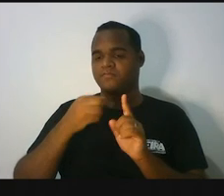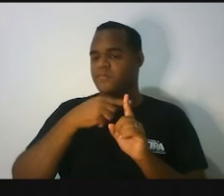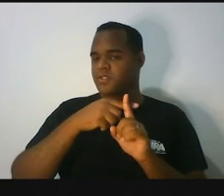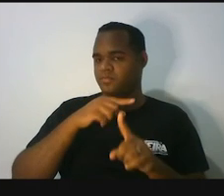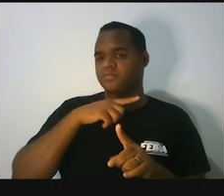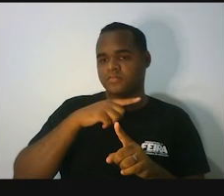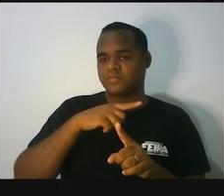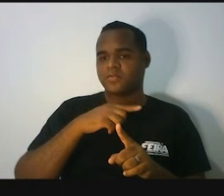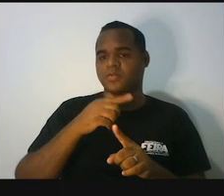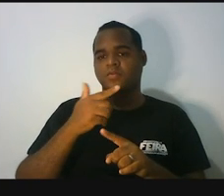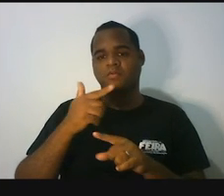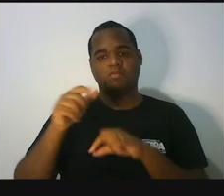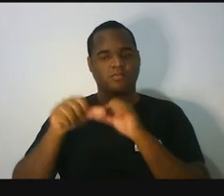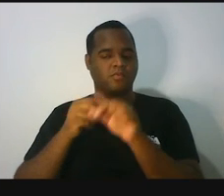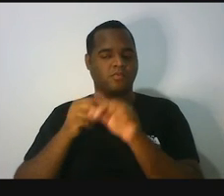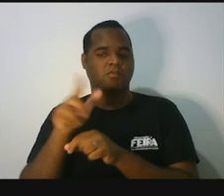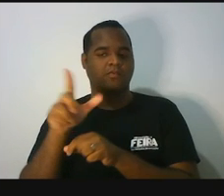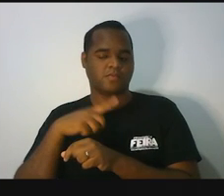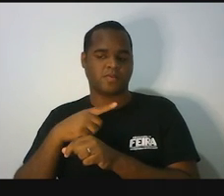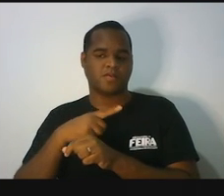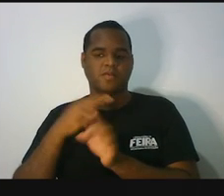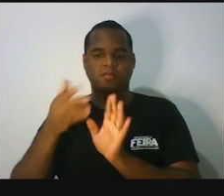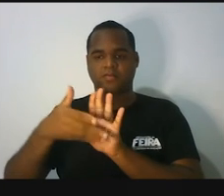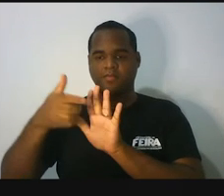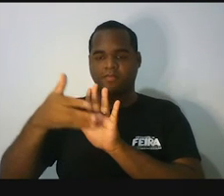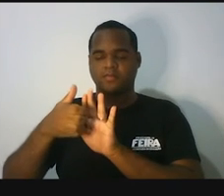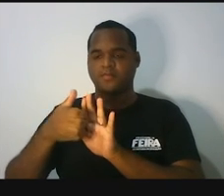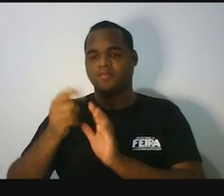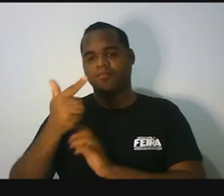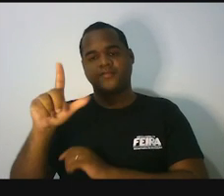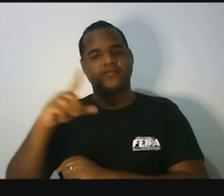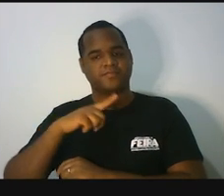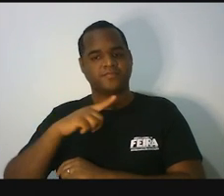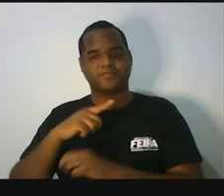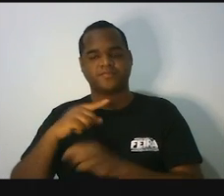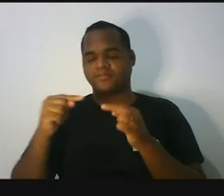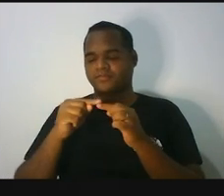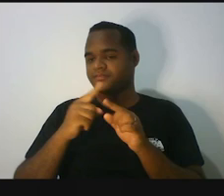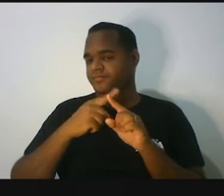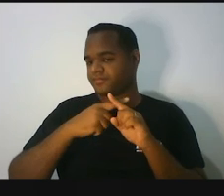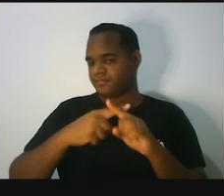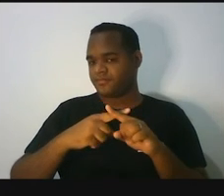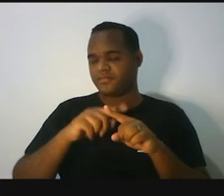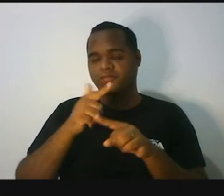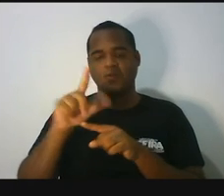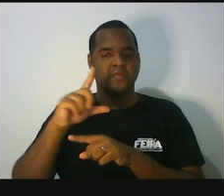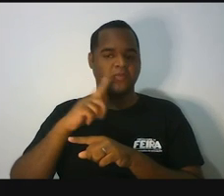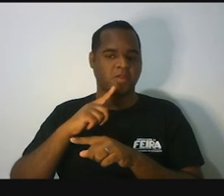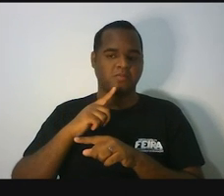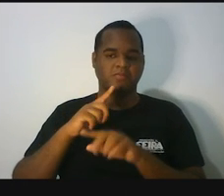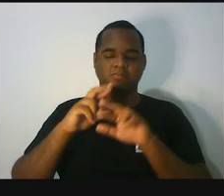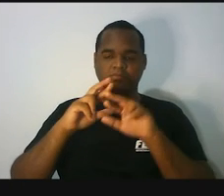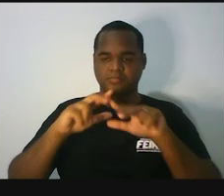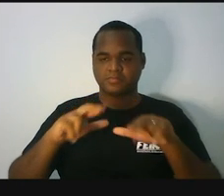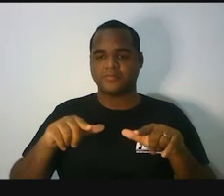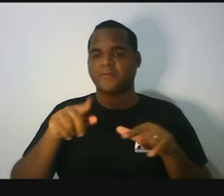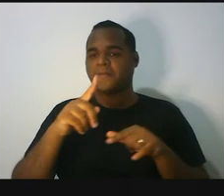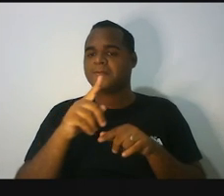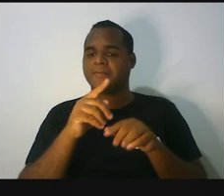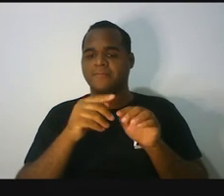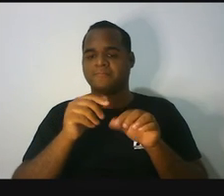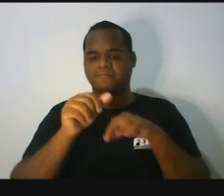coisa do outro lado você tirou onde de um lado você estava multiplicando por alguma coisa do outro lado você